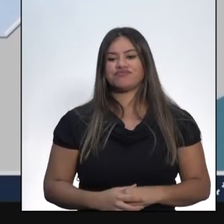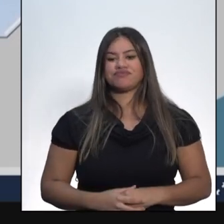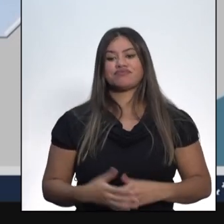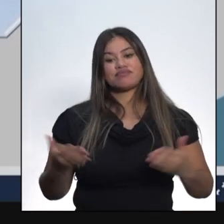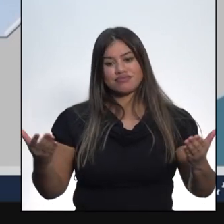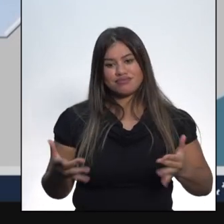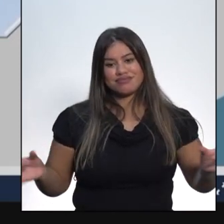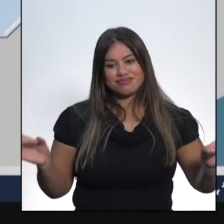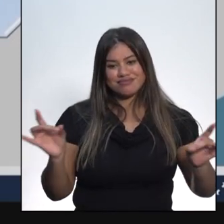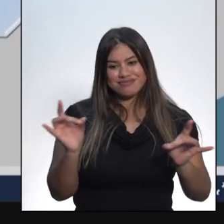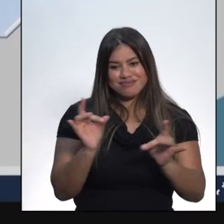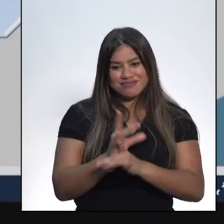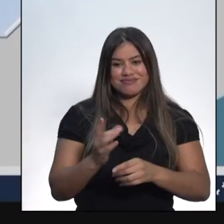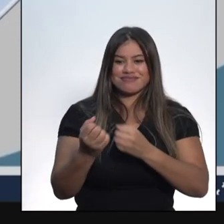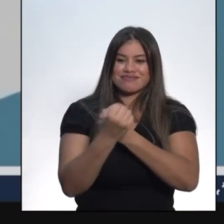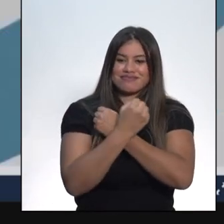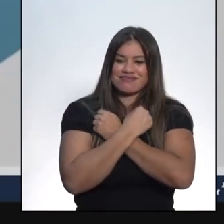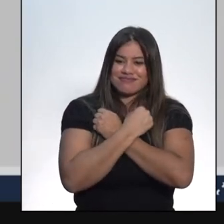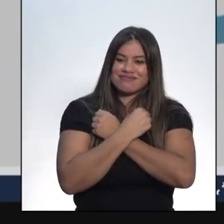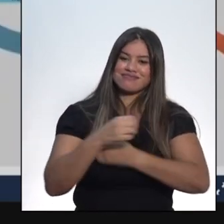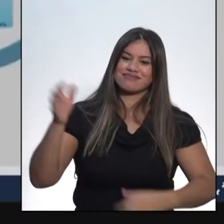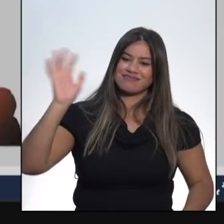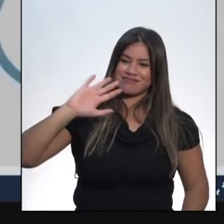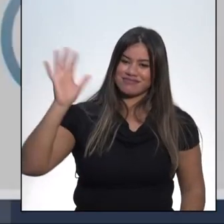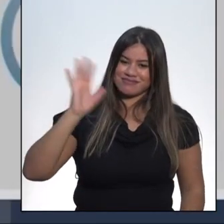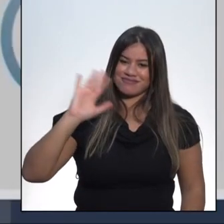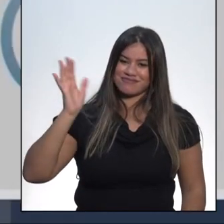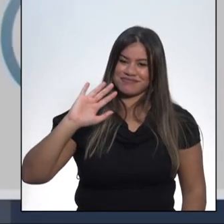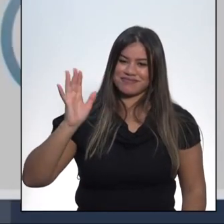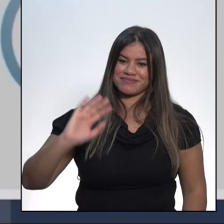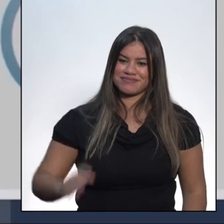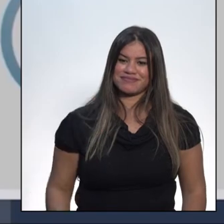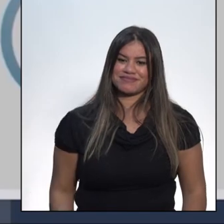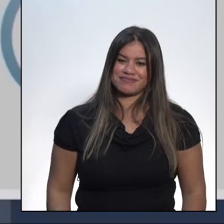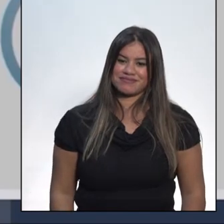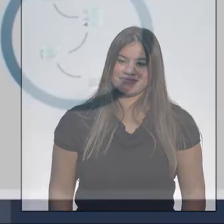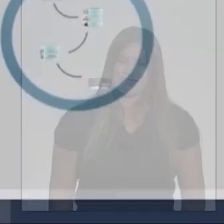aula por aqui. Um forte abraço e até o nosso próximo encontro.